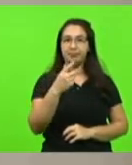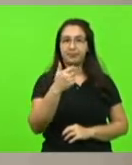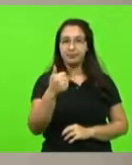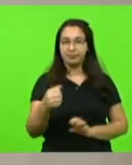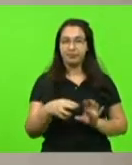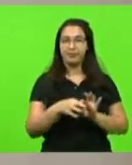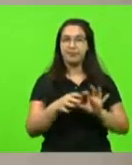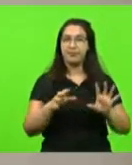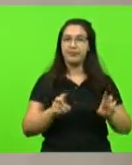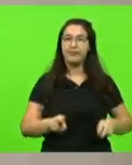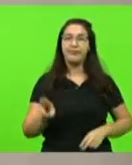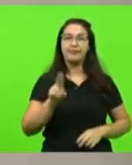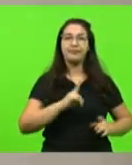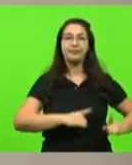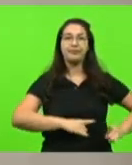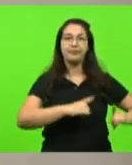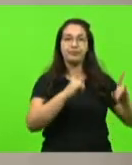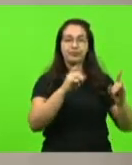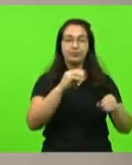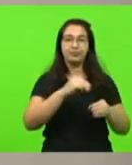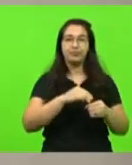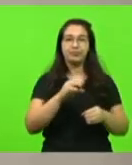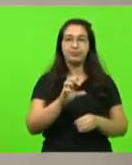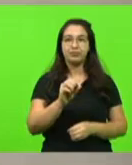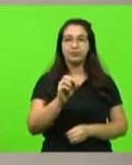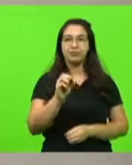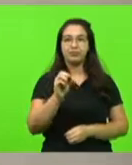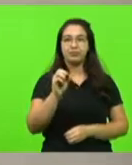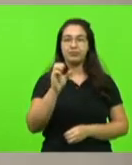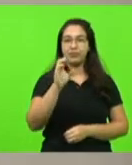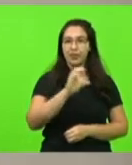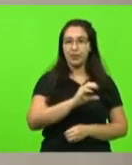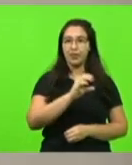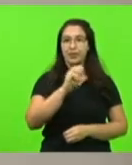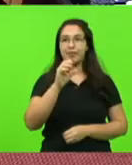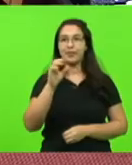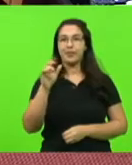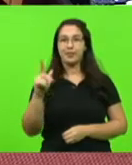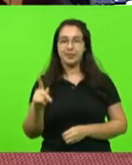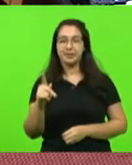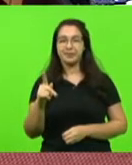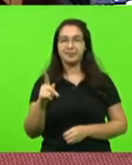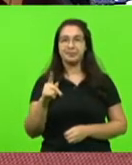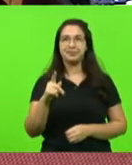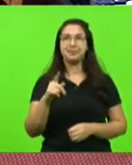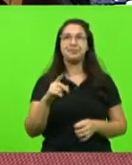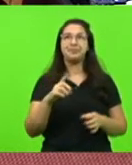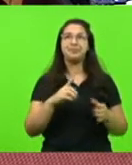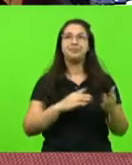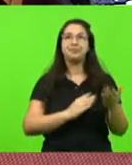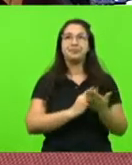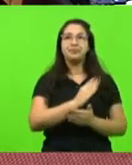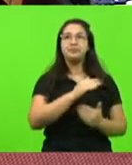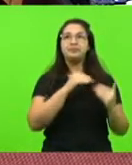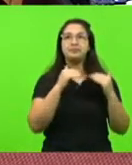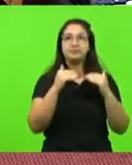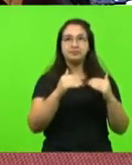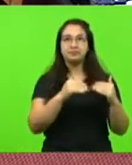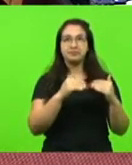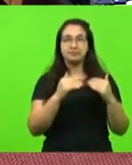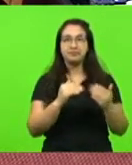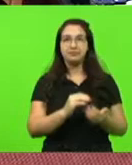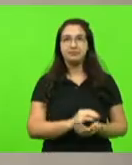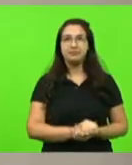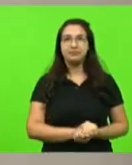doação de imóvel no município de Correia Pinto. Deputados que aprovam, permaneçam como se encontram, aprovado por unanimidade.